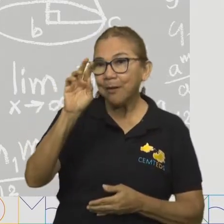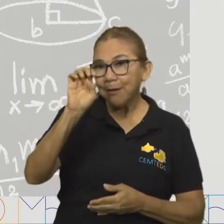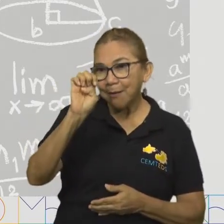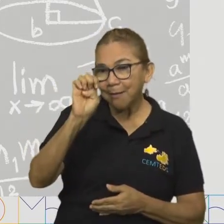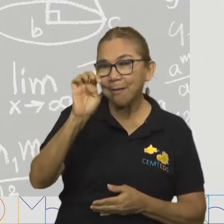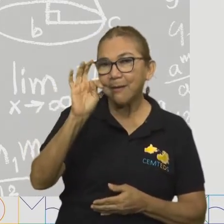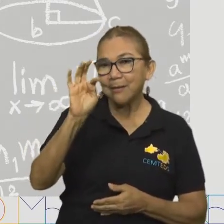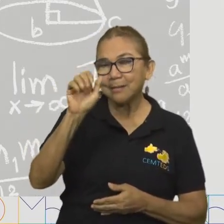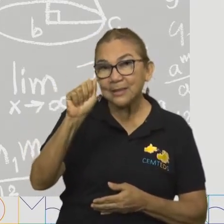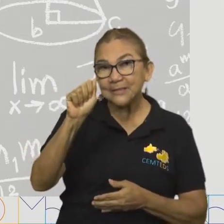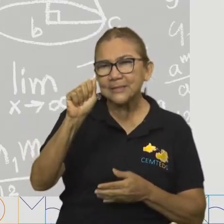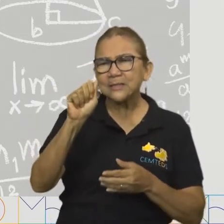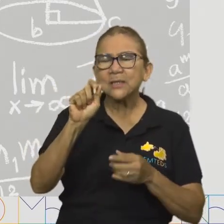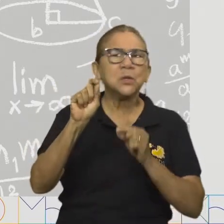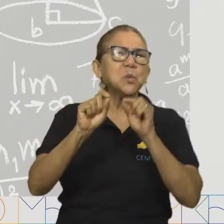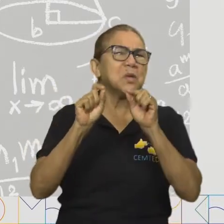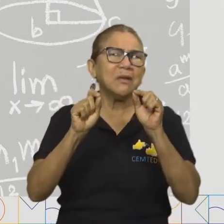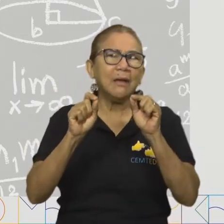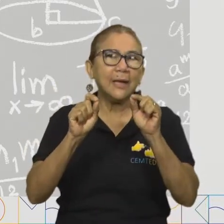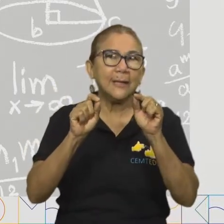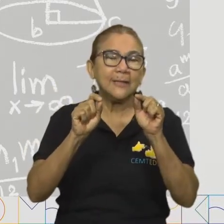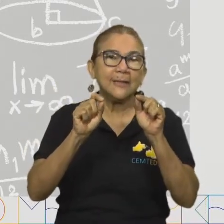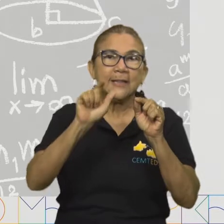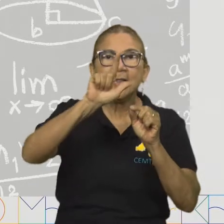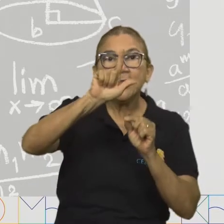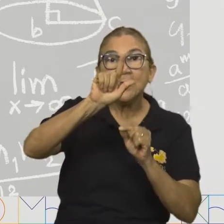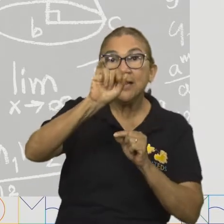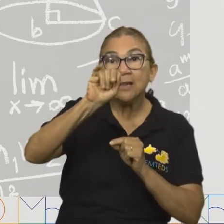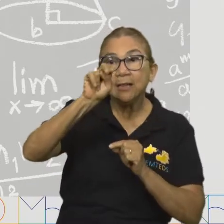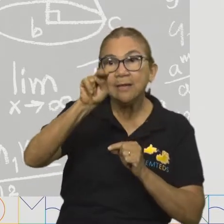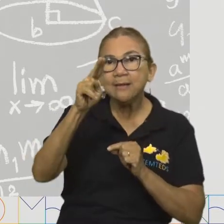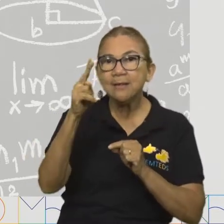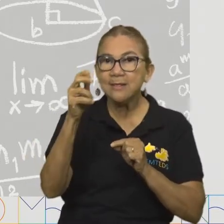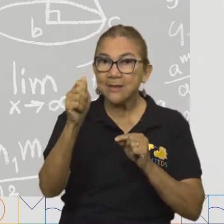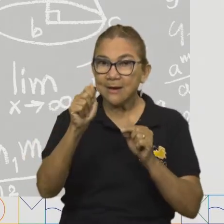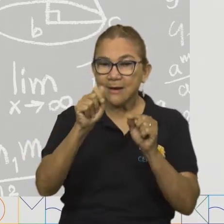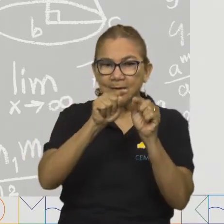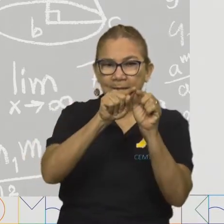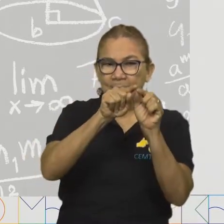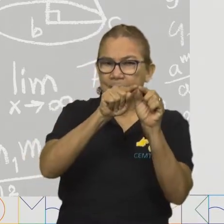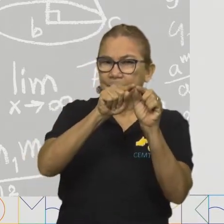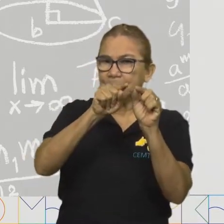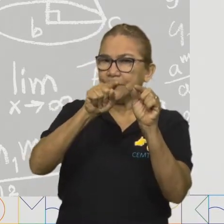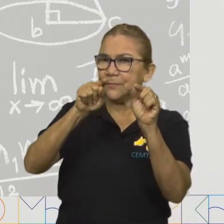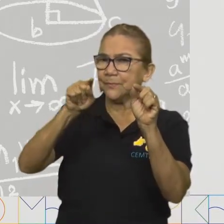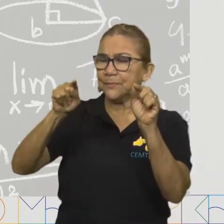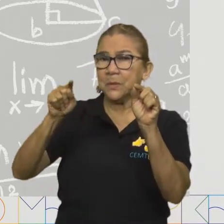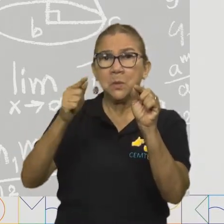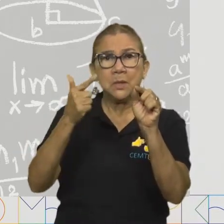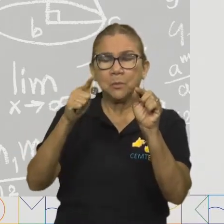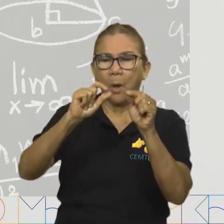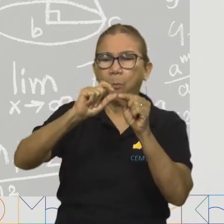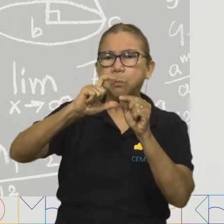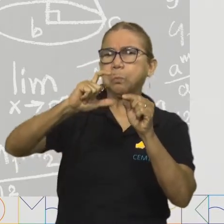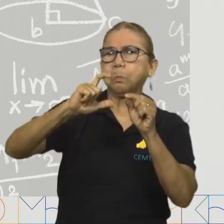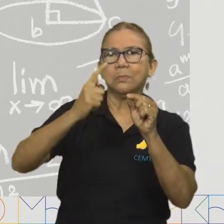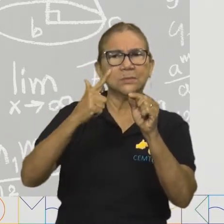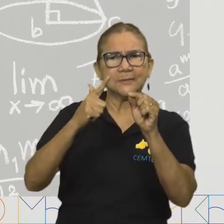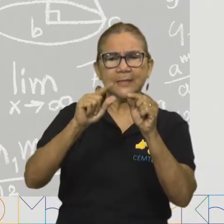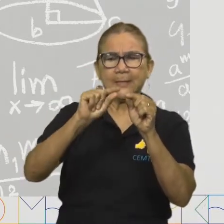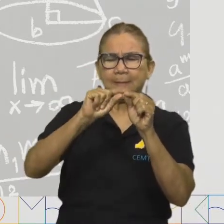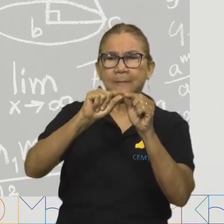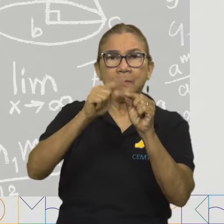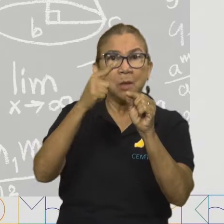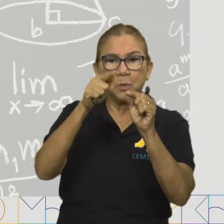são linhas infinitas, que não têm uma espessura, ou seja, não têm um tamanho e nem uma